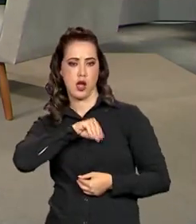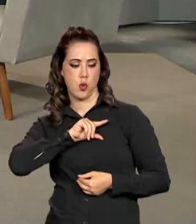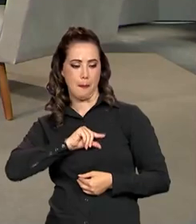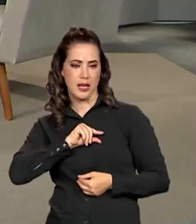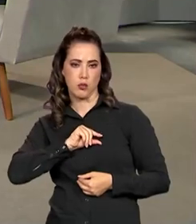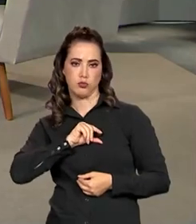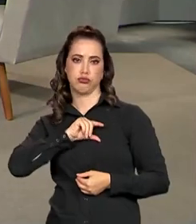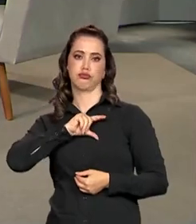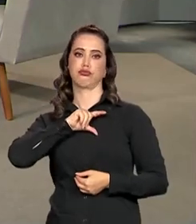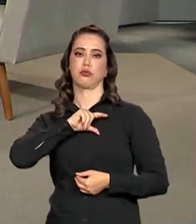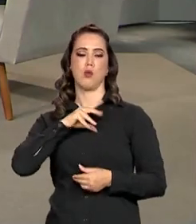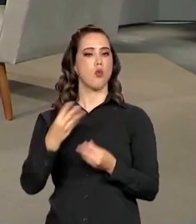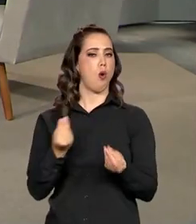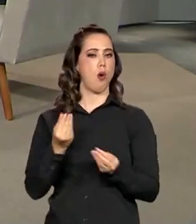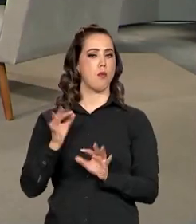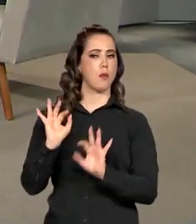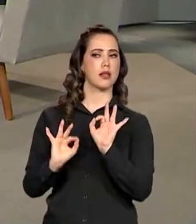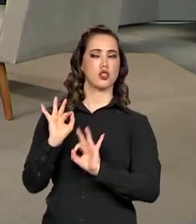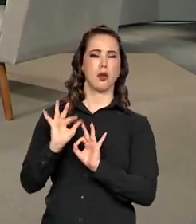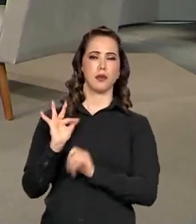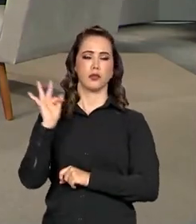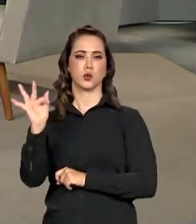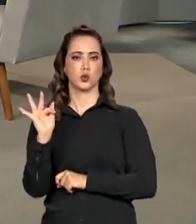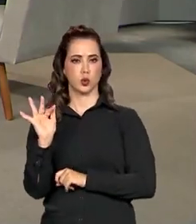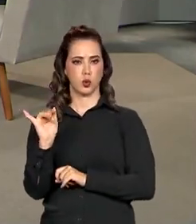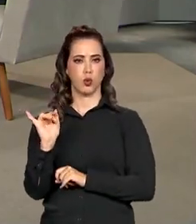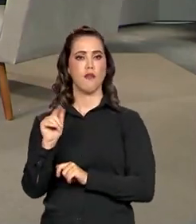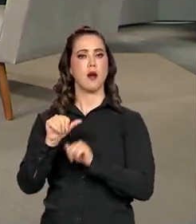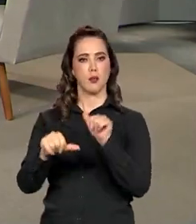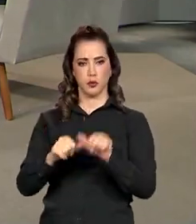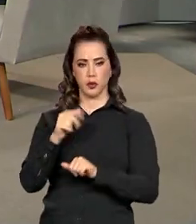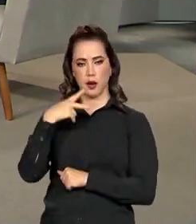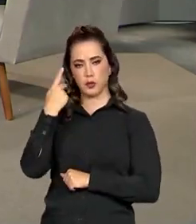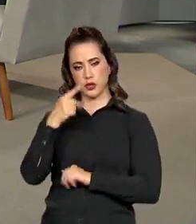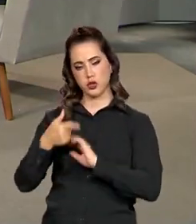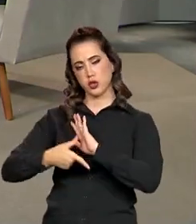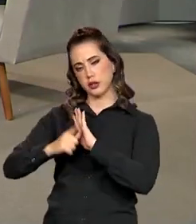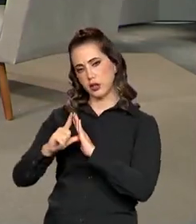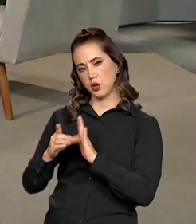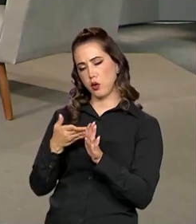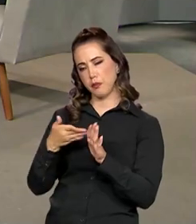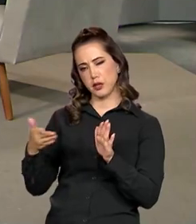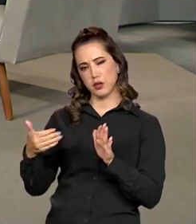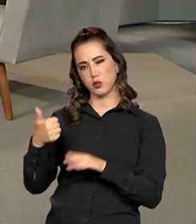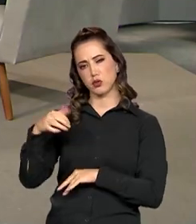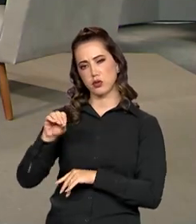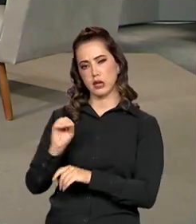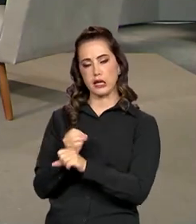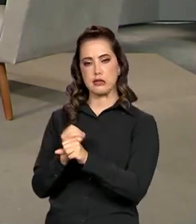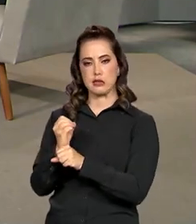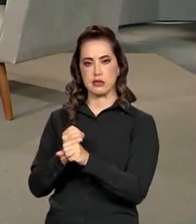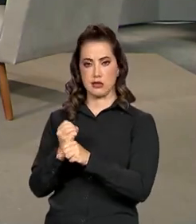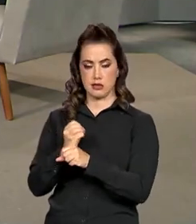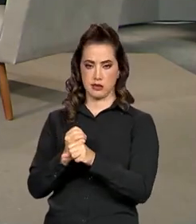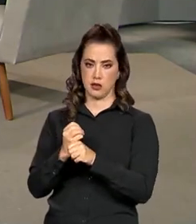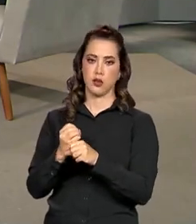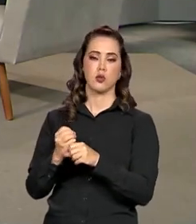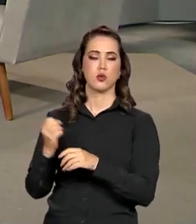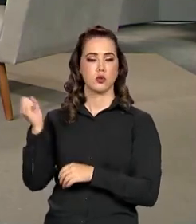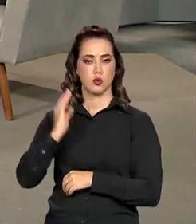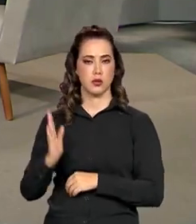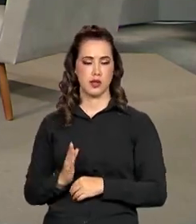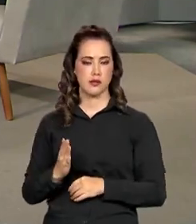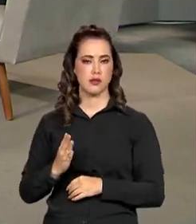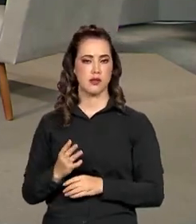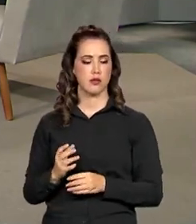objetivos, os planos? Vai ser reeditada a política anterior, que vigorou por mais de 10 anos no Brasil? queria falar com o senhor um